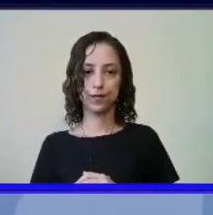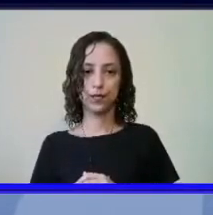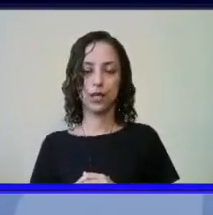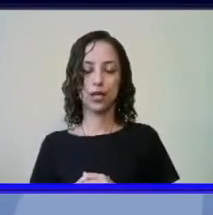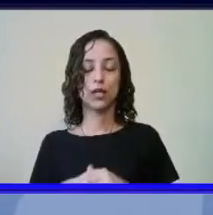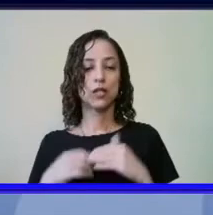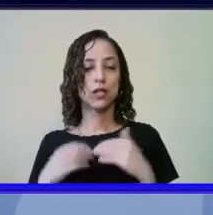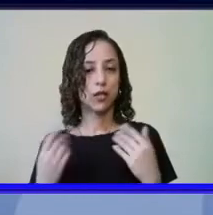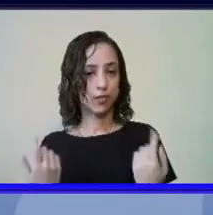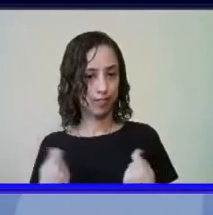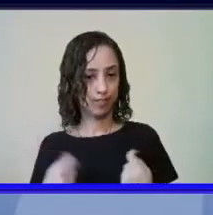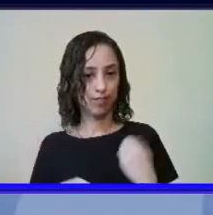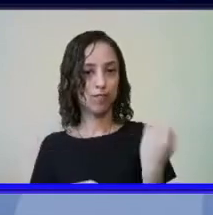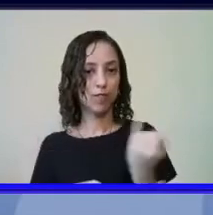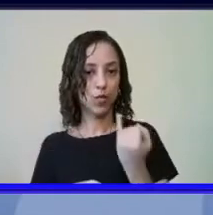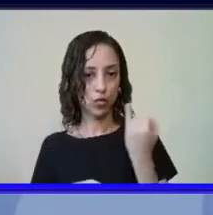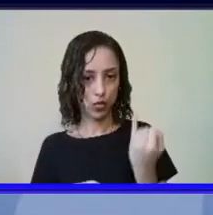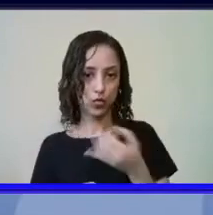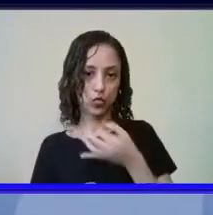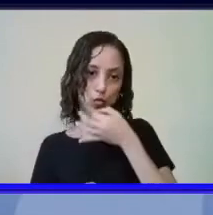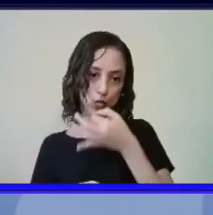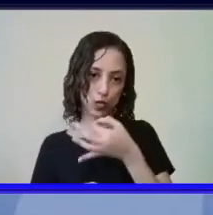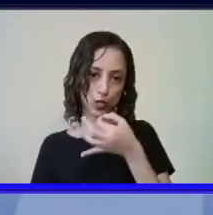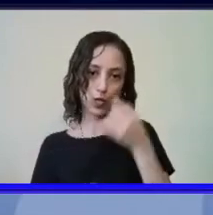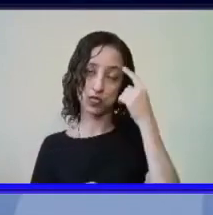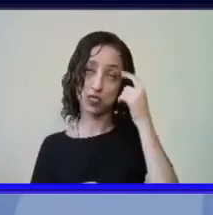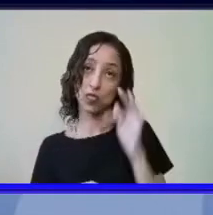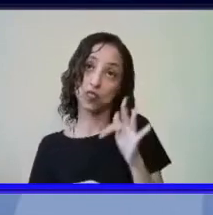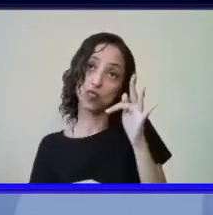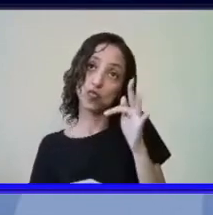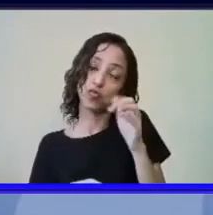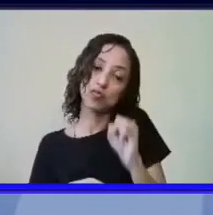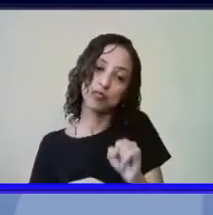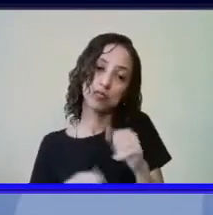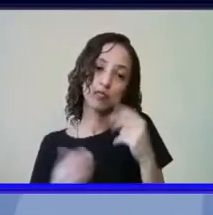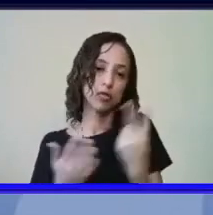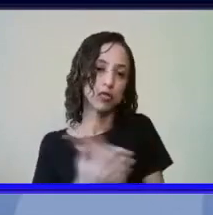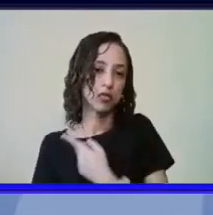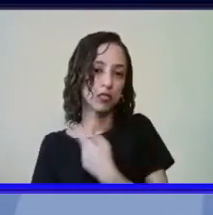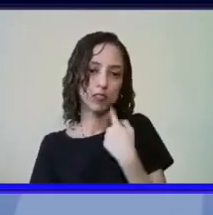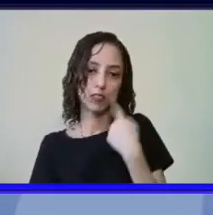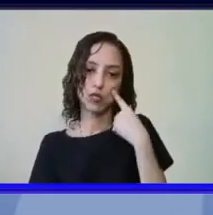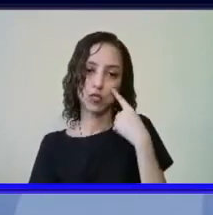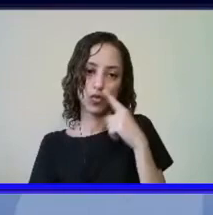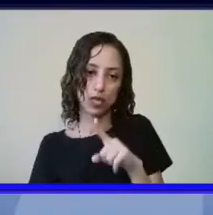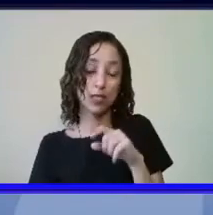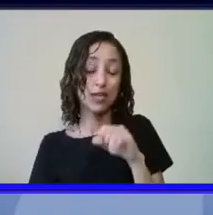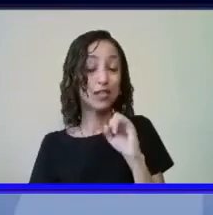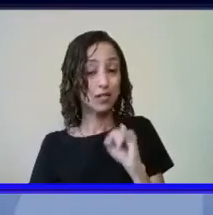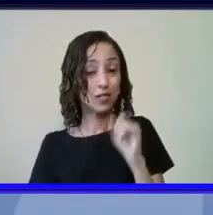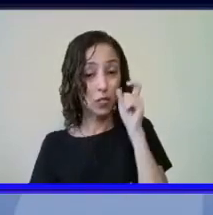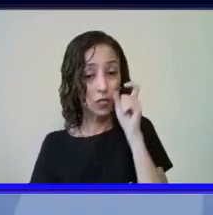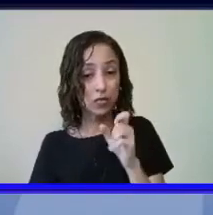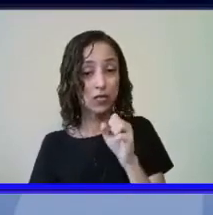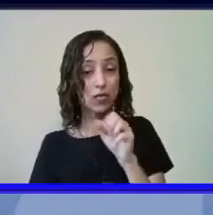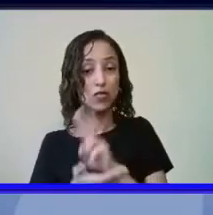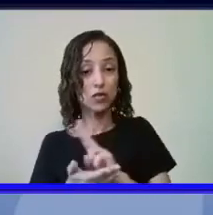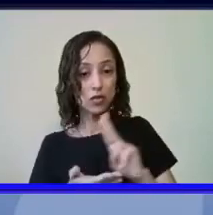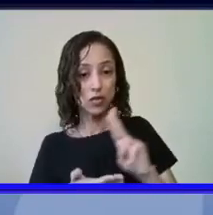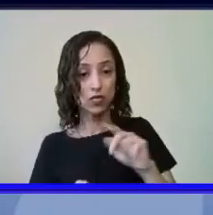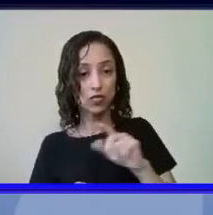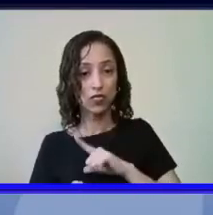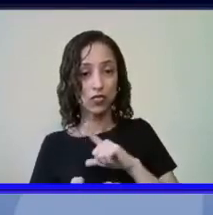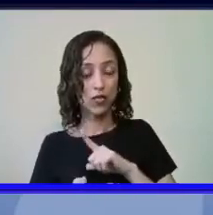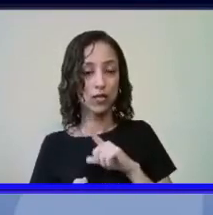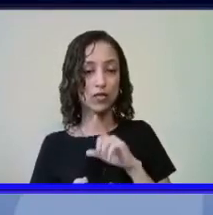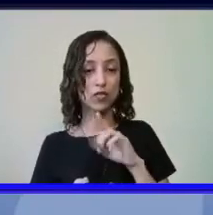extremamente importante eu não sei se isso algum dia vai acontecer que as universidades tivessem também além